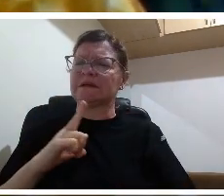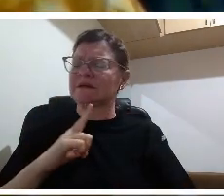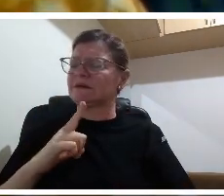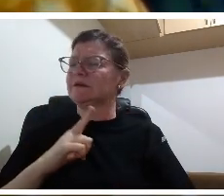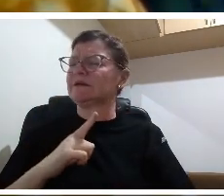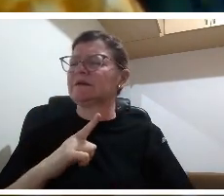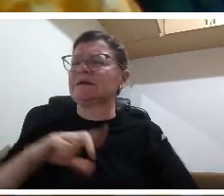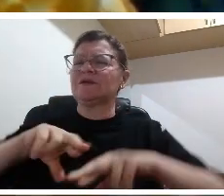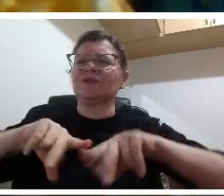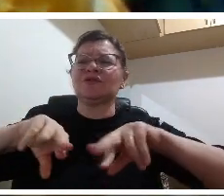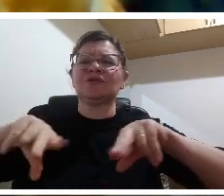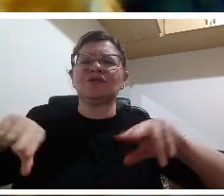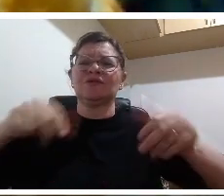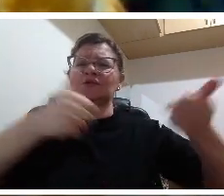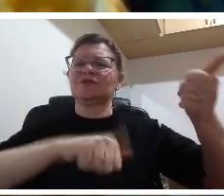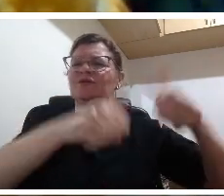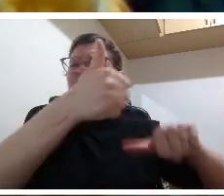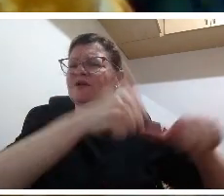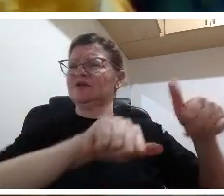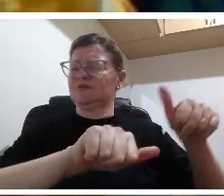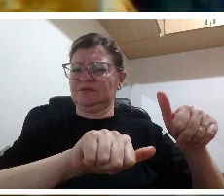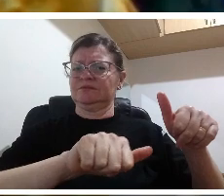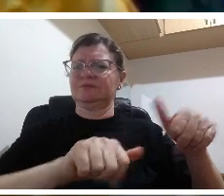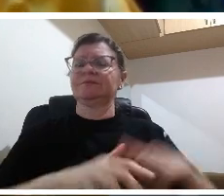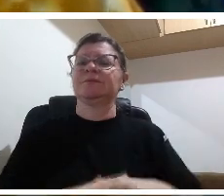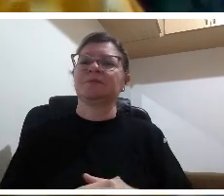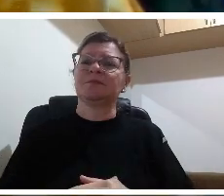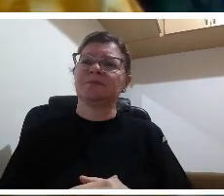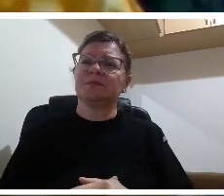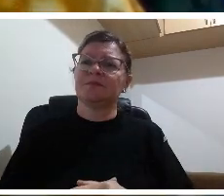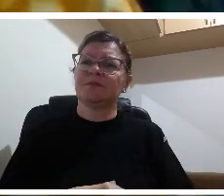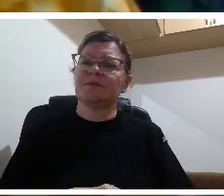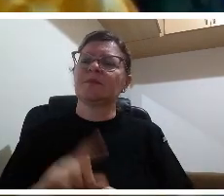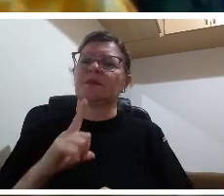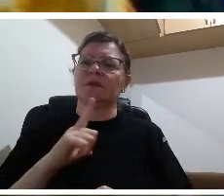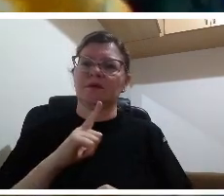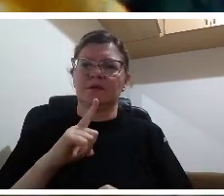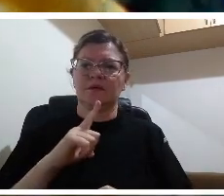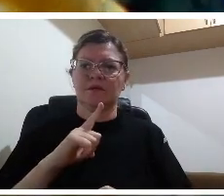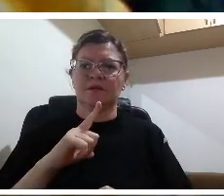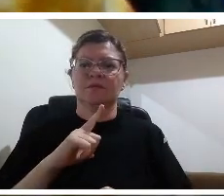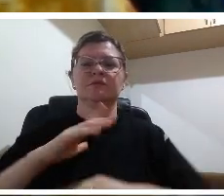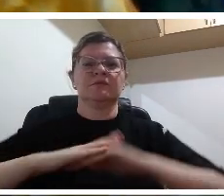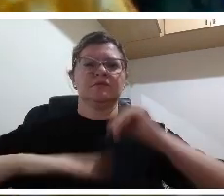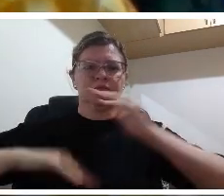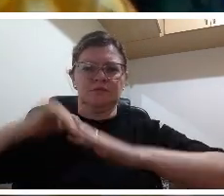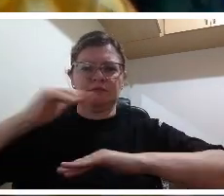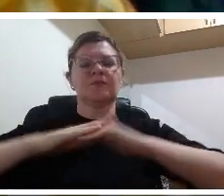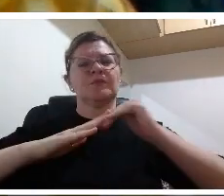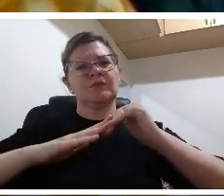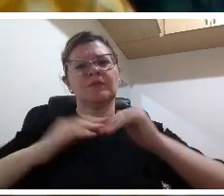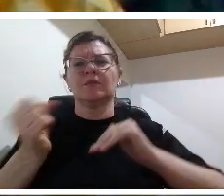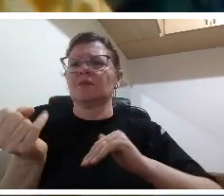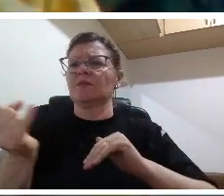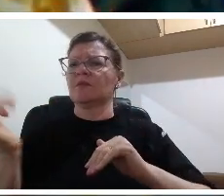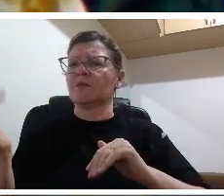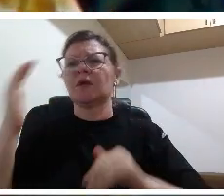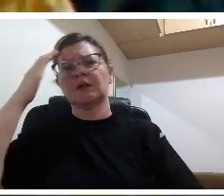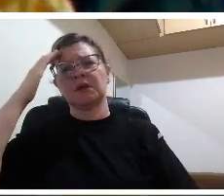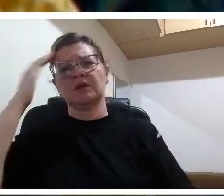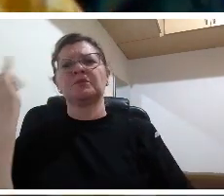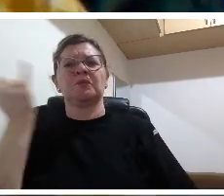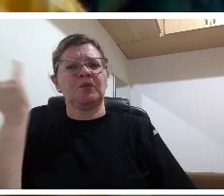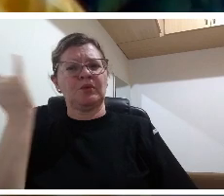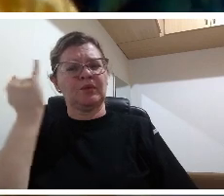outras alas falam que é uma questão de estar avaliando o trabalho do professor em sala de aula mas está